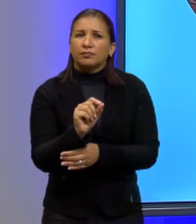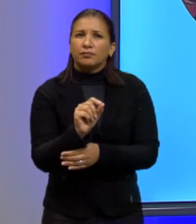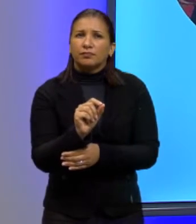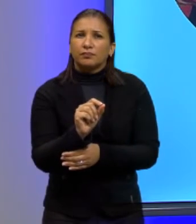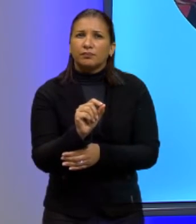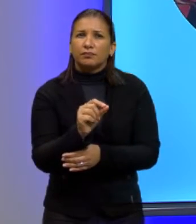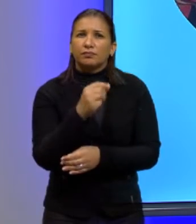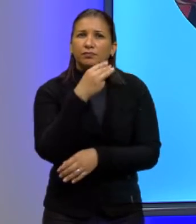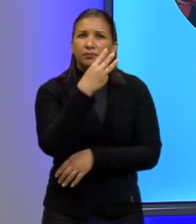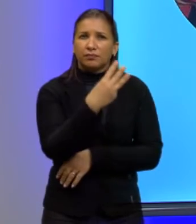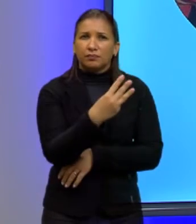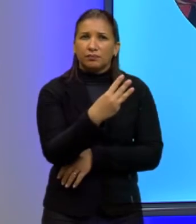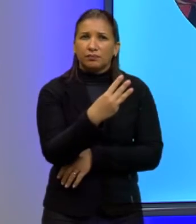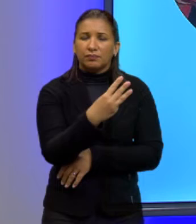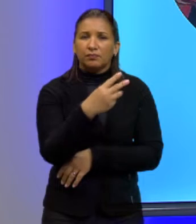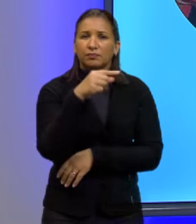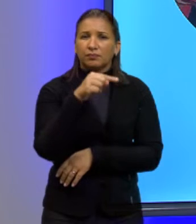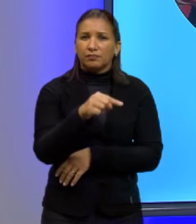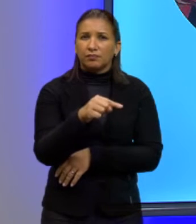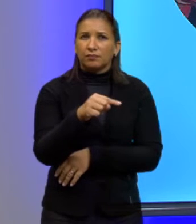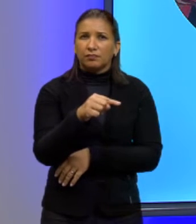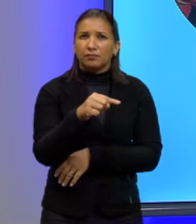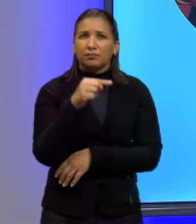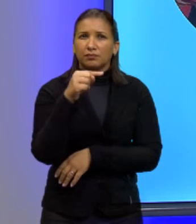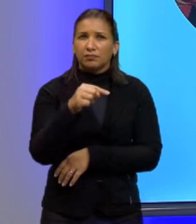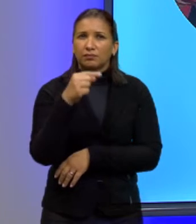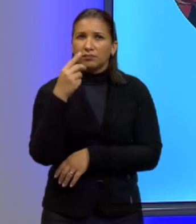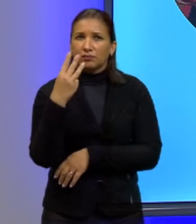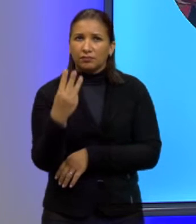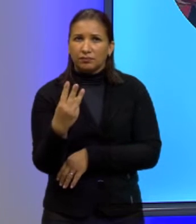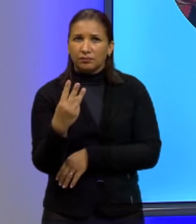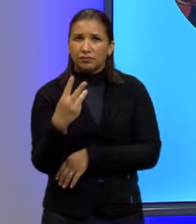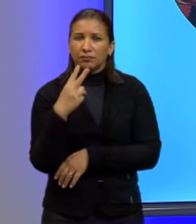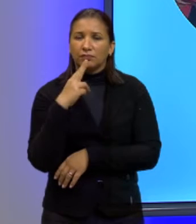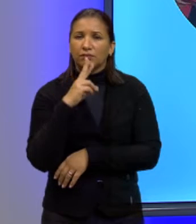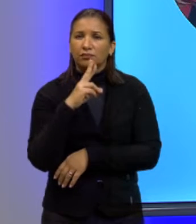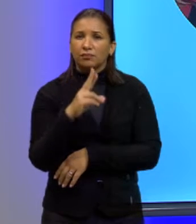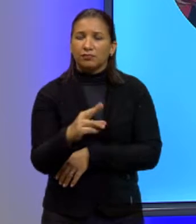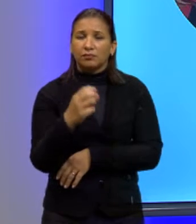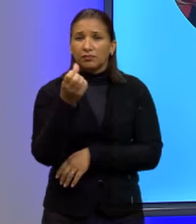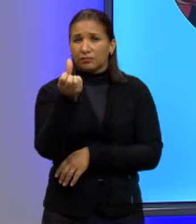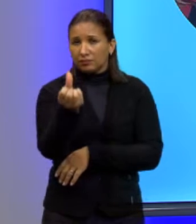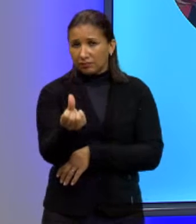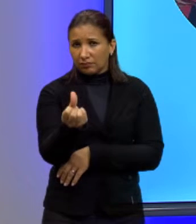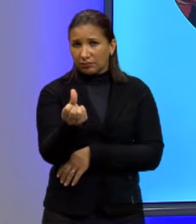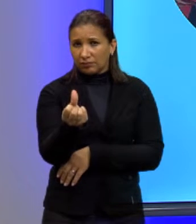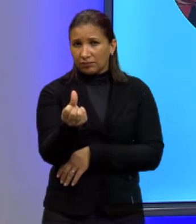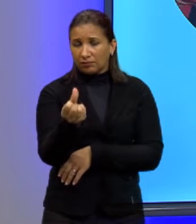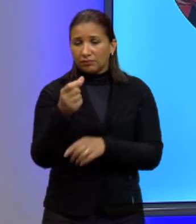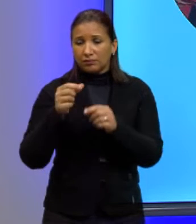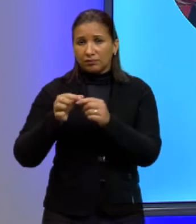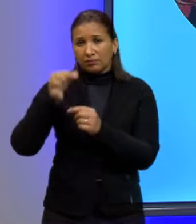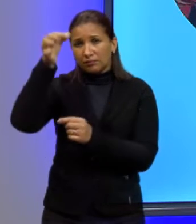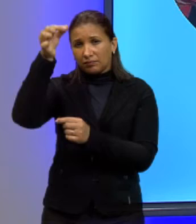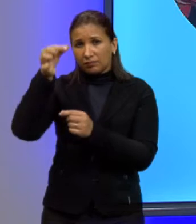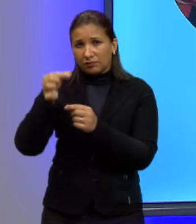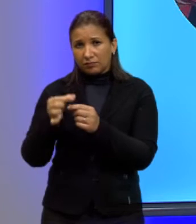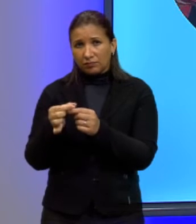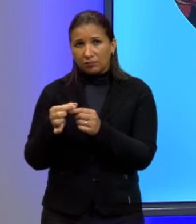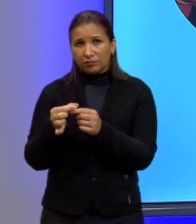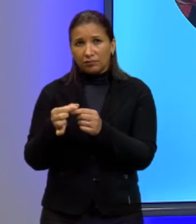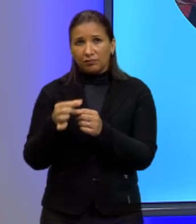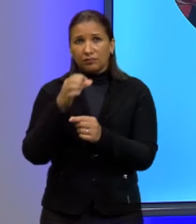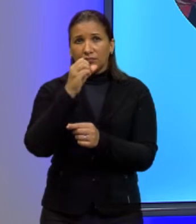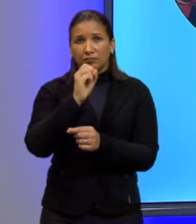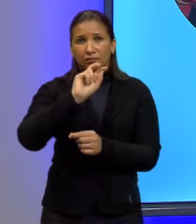3 menos menos 3 que dá 6. E a altura? O